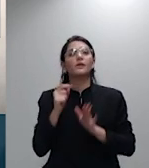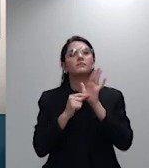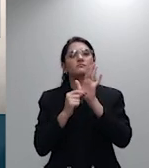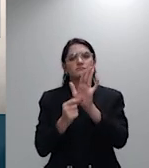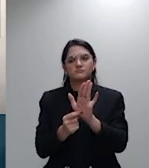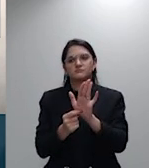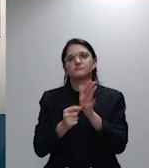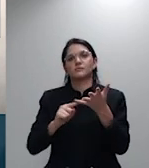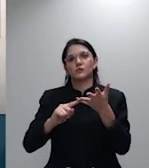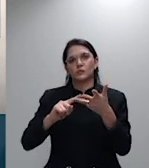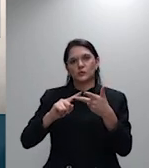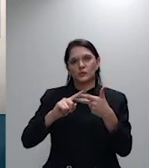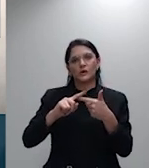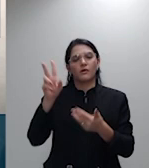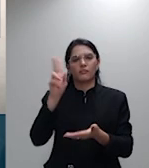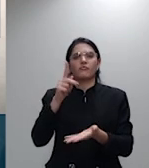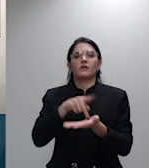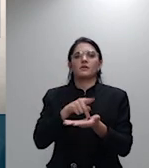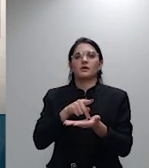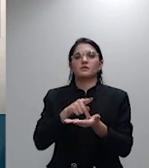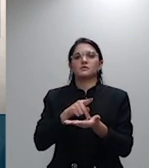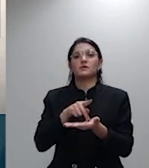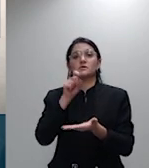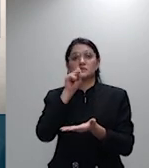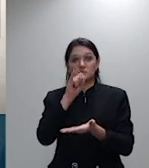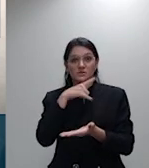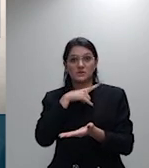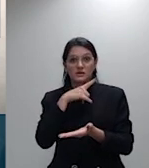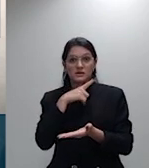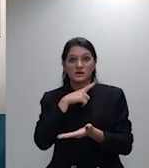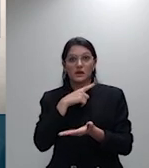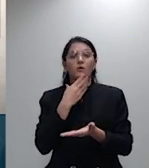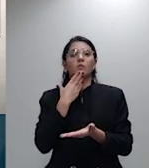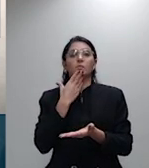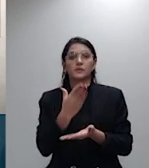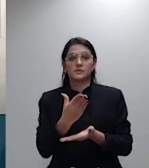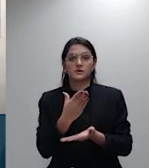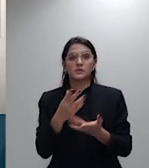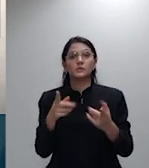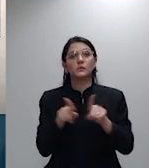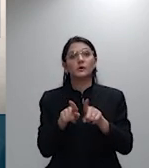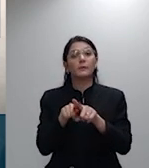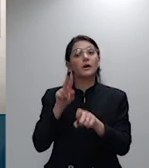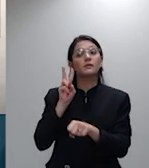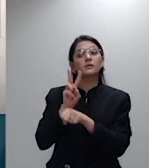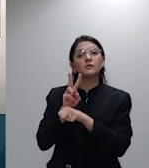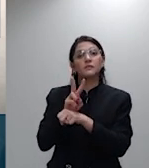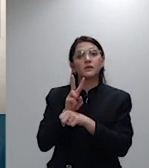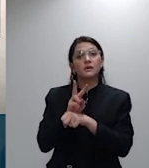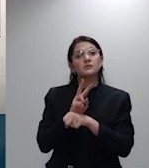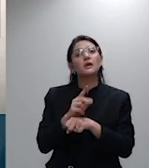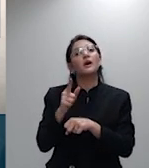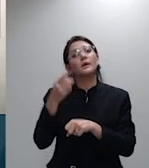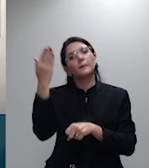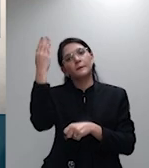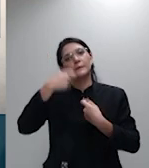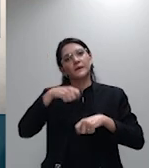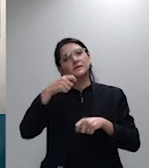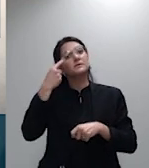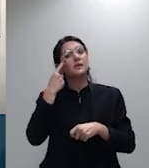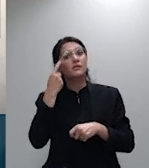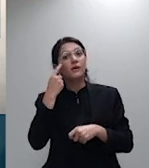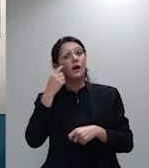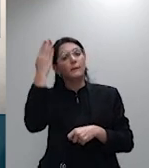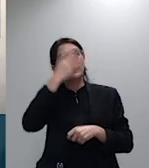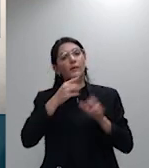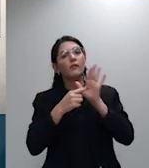ou a defesa, ressalta-se que caberá ao juiz de ofício ao requerimento da parte determinar que aquelas provas são realmente necessárias ao julgamento